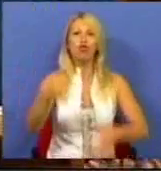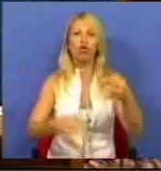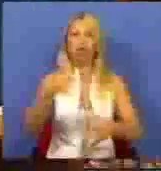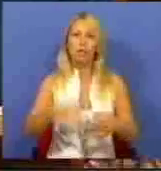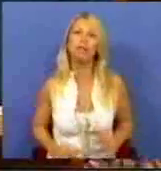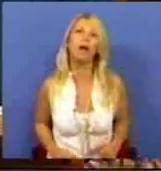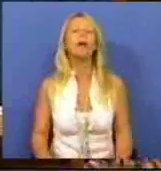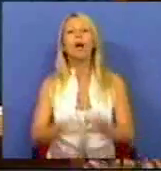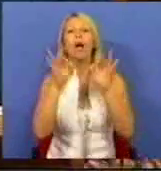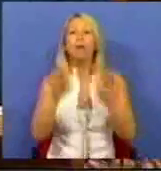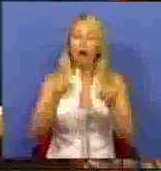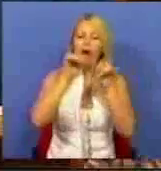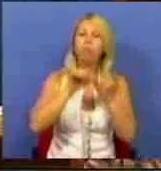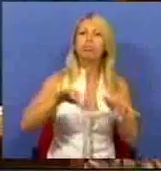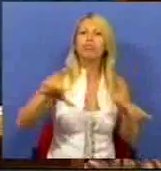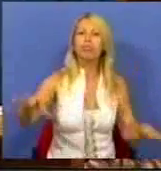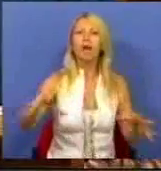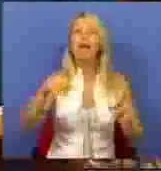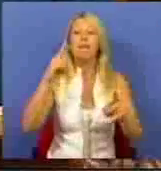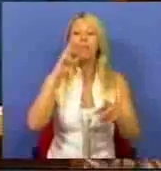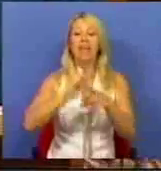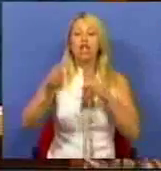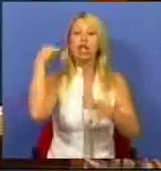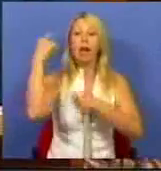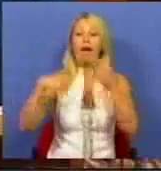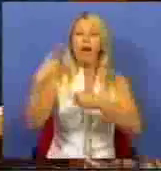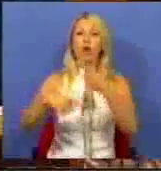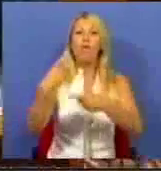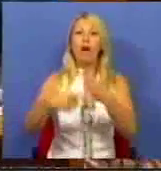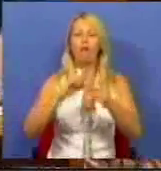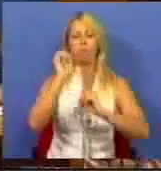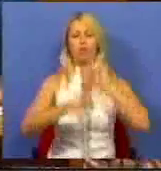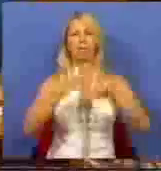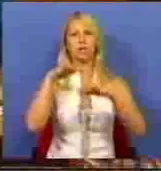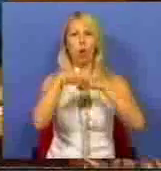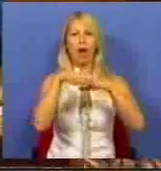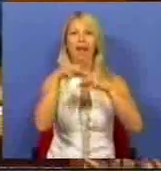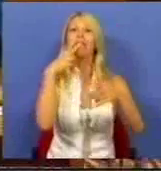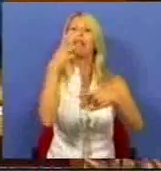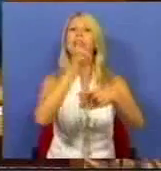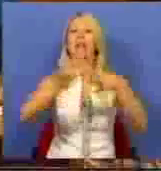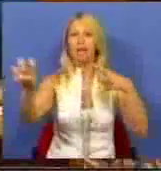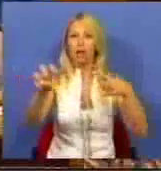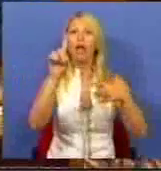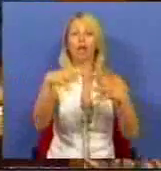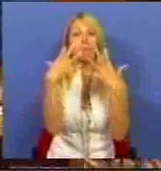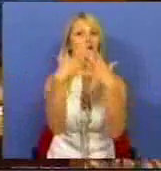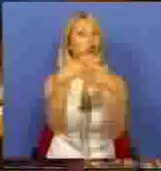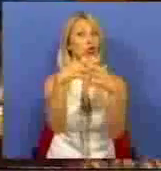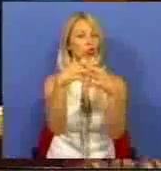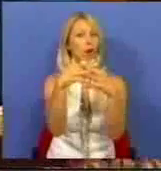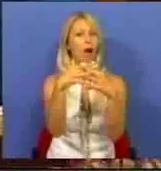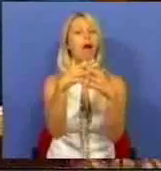pela expansão do uso das energias renováveis, pela modernização da rede elétrica, pela infraestruturação